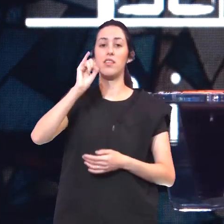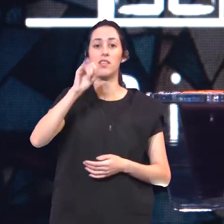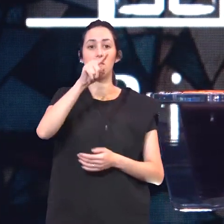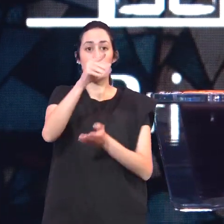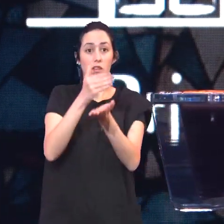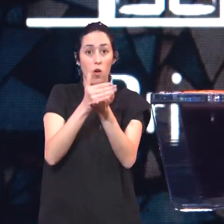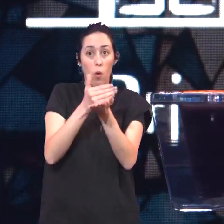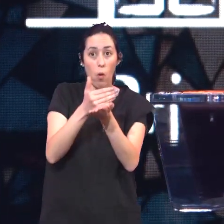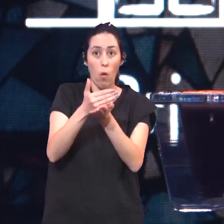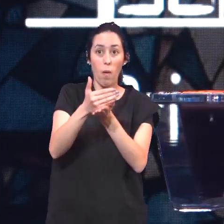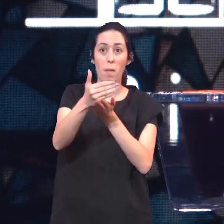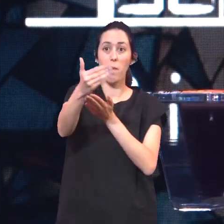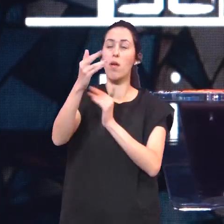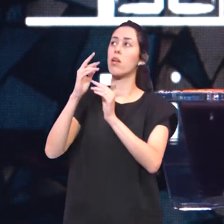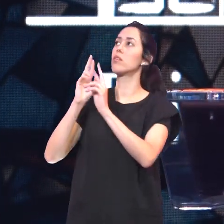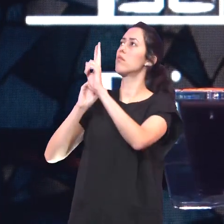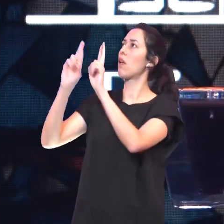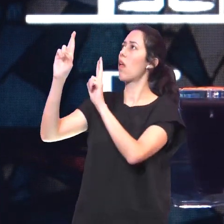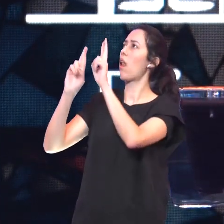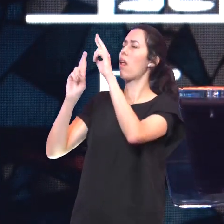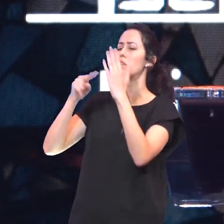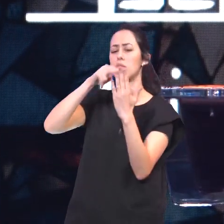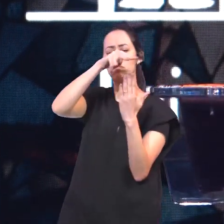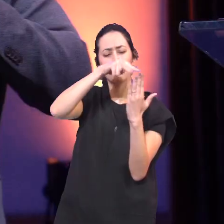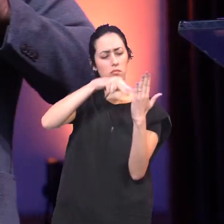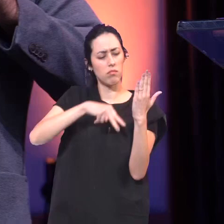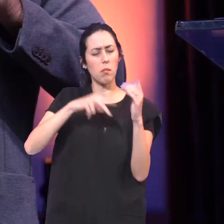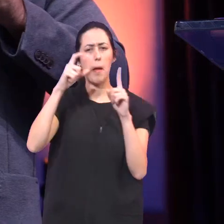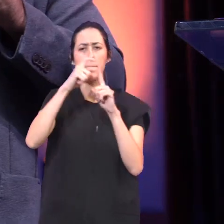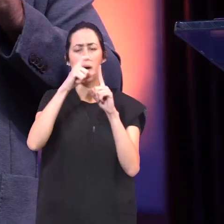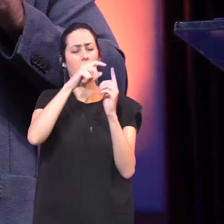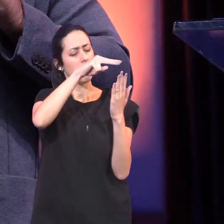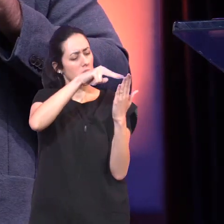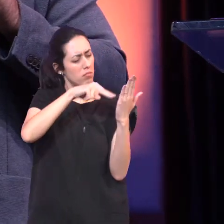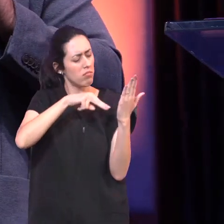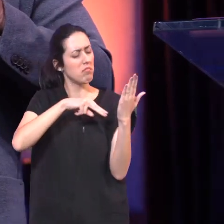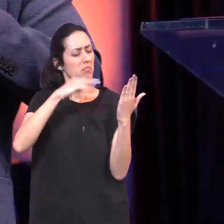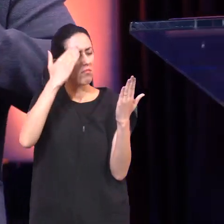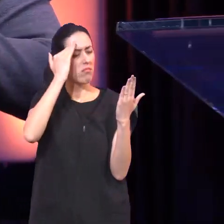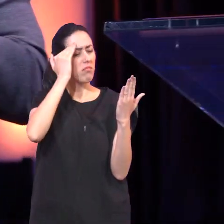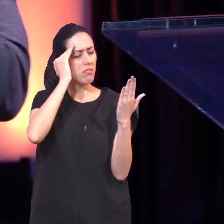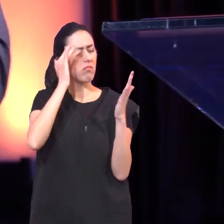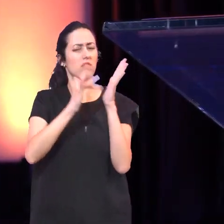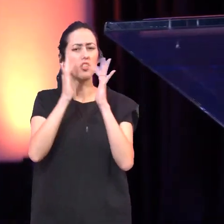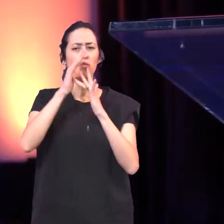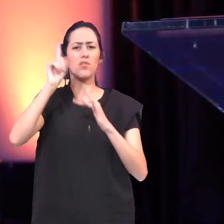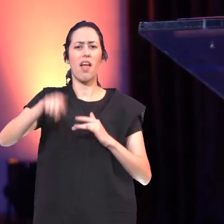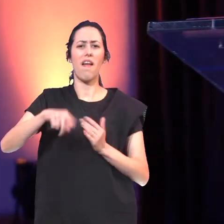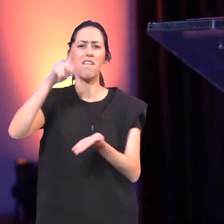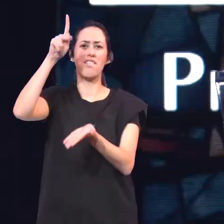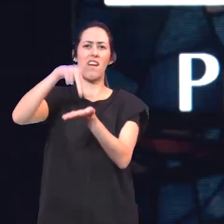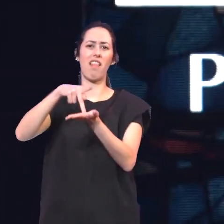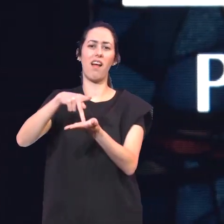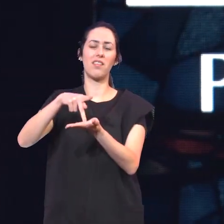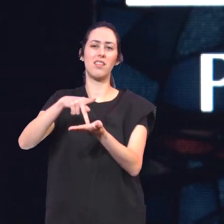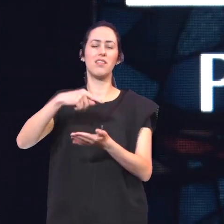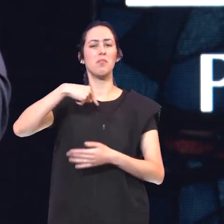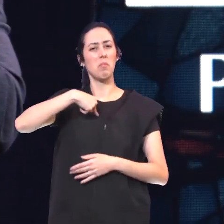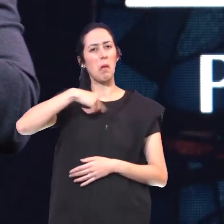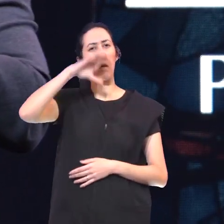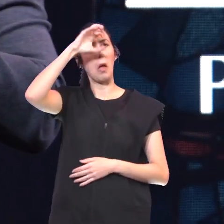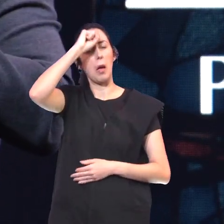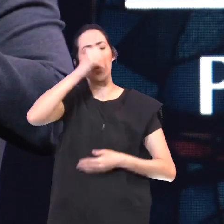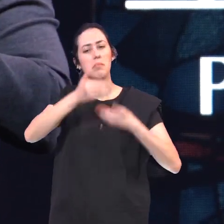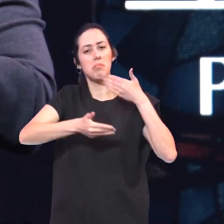Você começa a entender Que Jesus É a verdade E eu fui aprendendo Irmãos Que